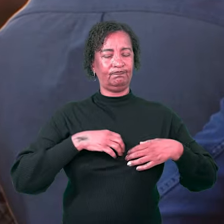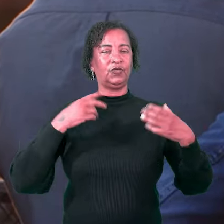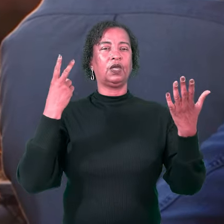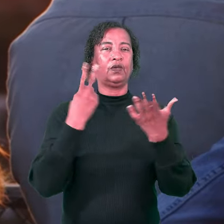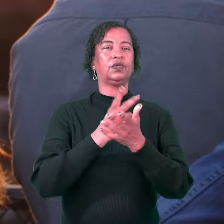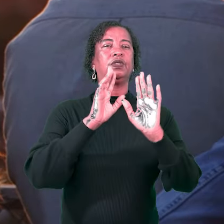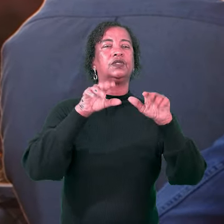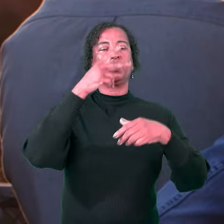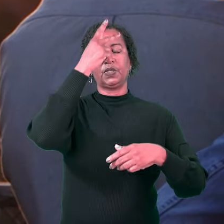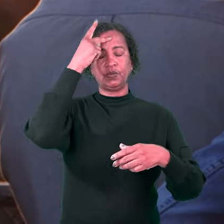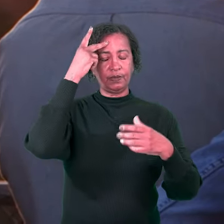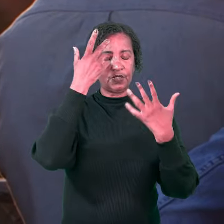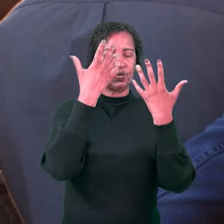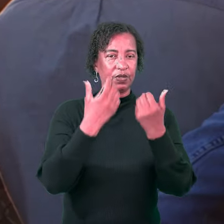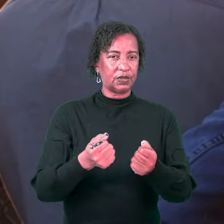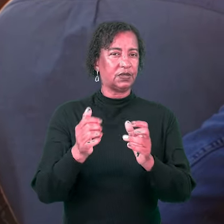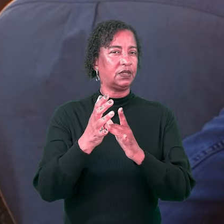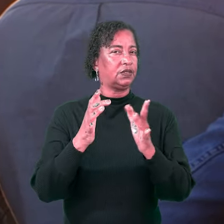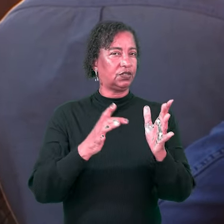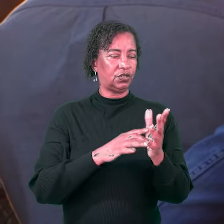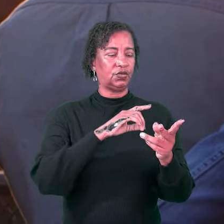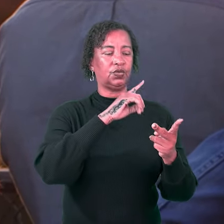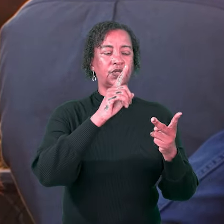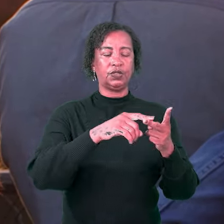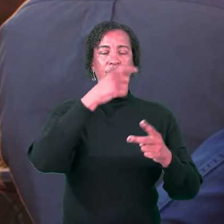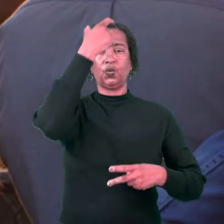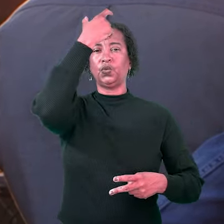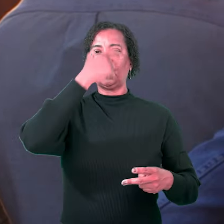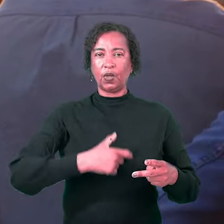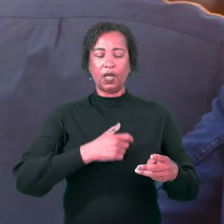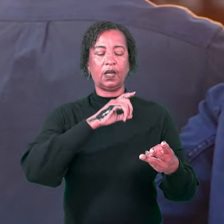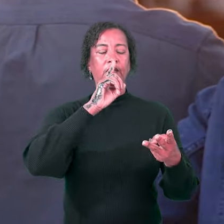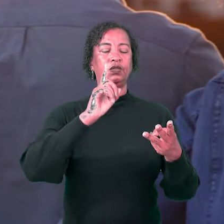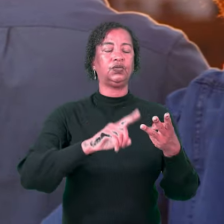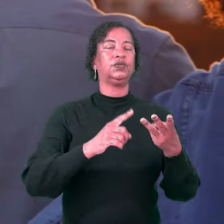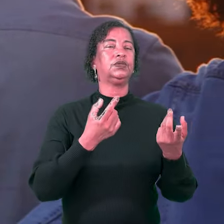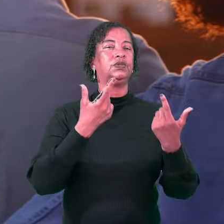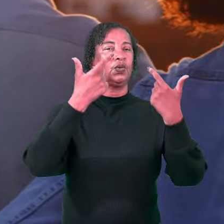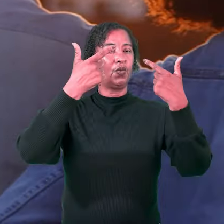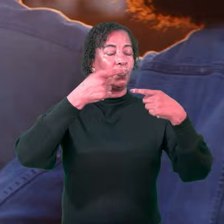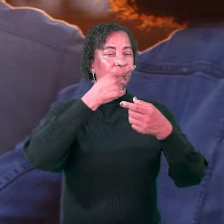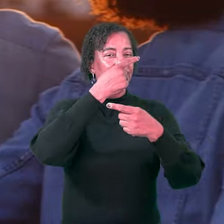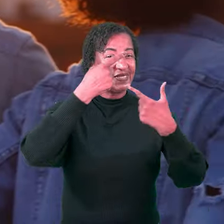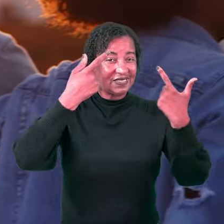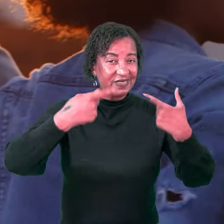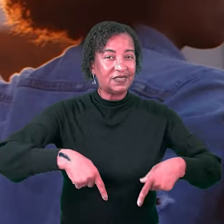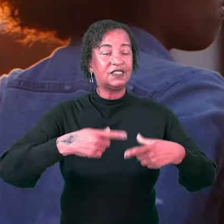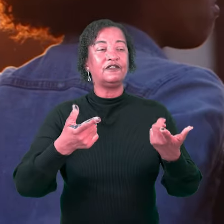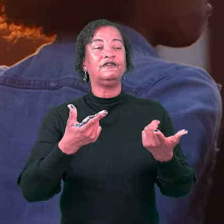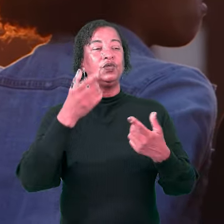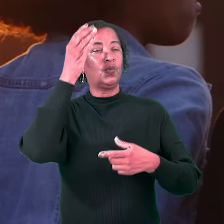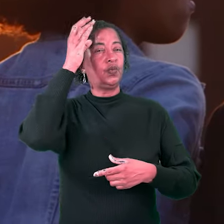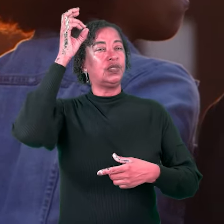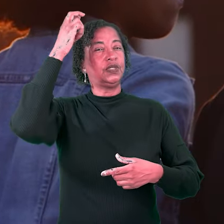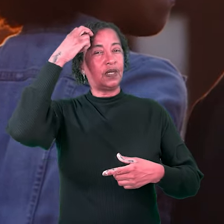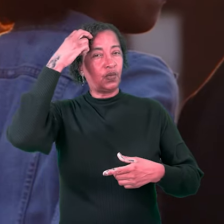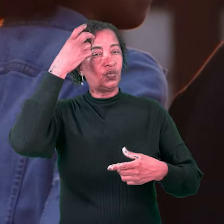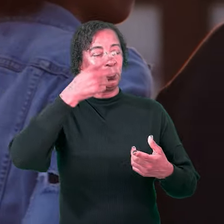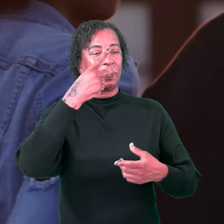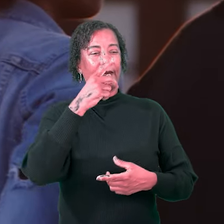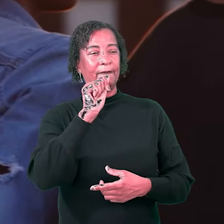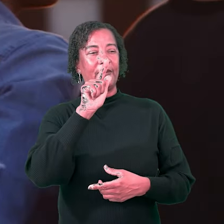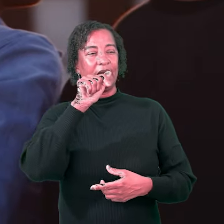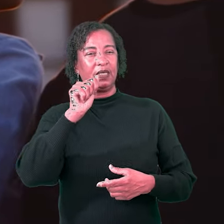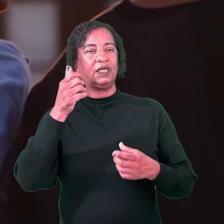converte. Segundo, o caráter de um cristão. Terceiro, o desafio do cristão de impactar as culturas pagãs. Ficamos por aqui